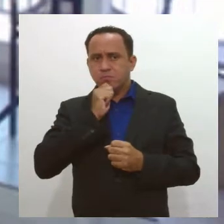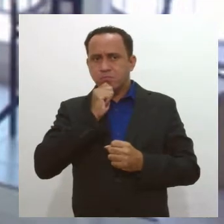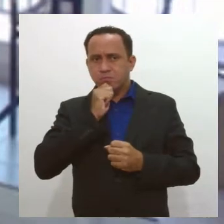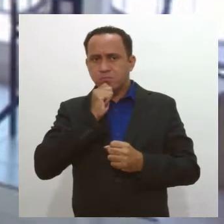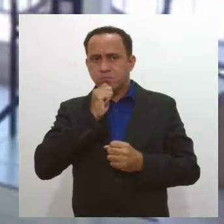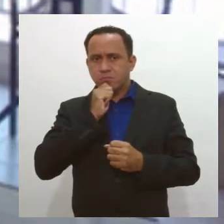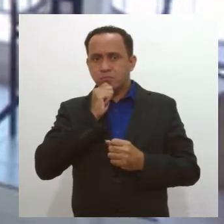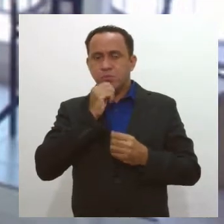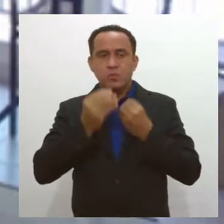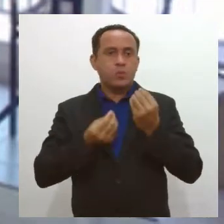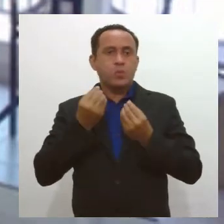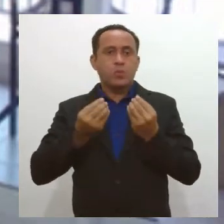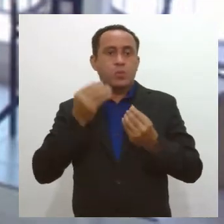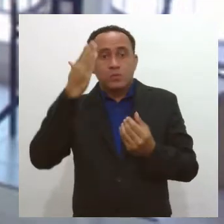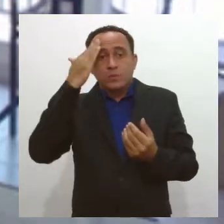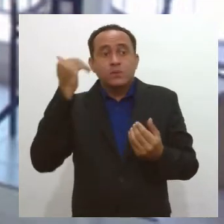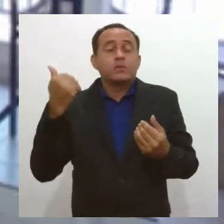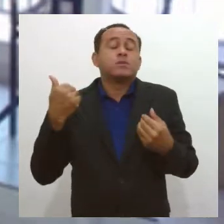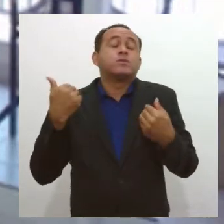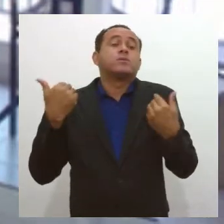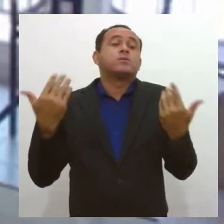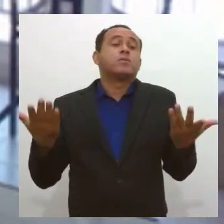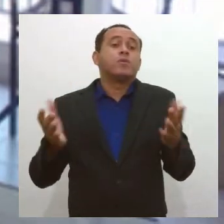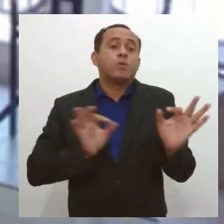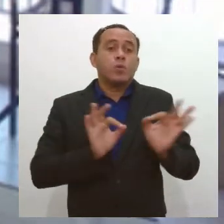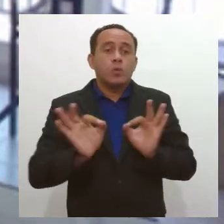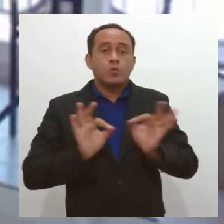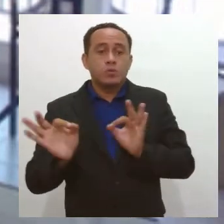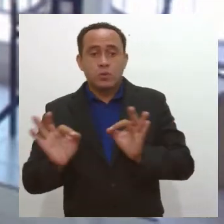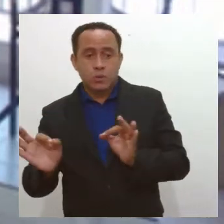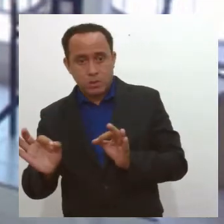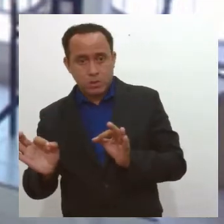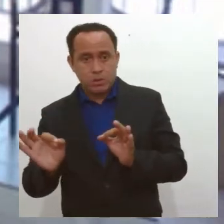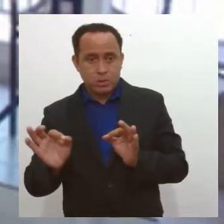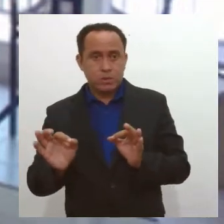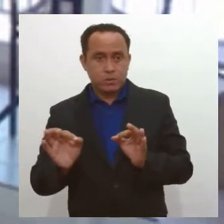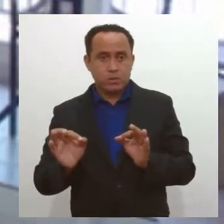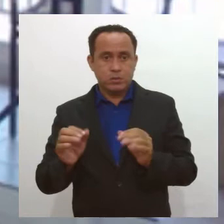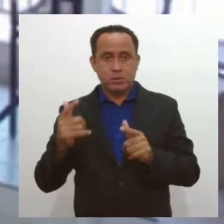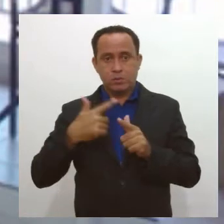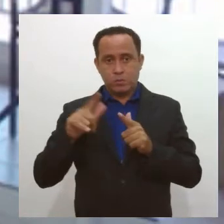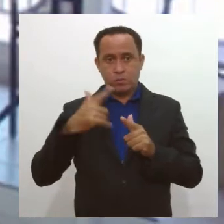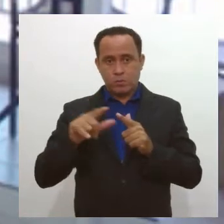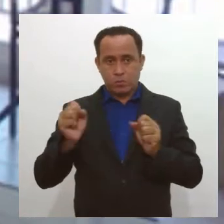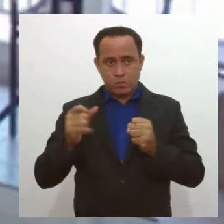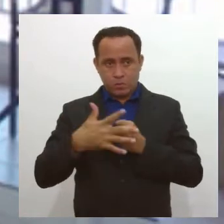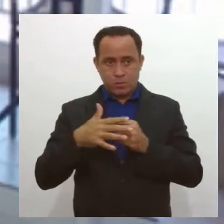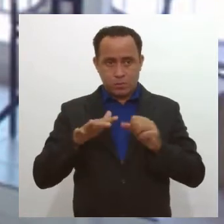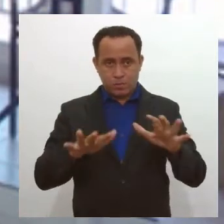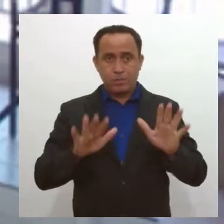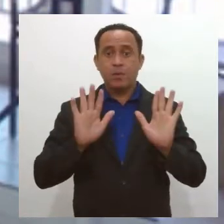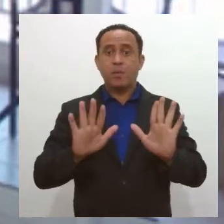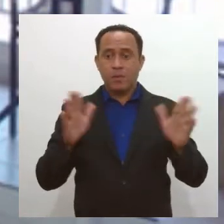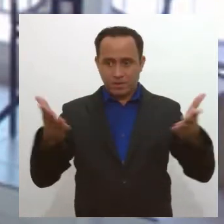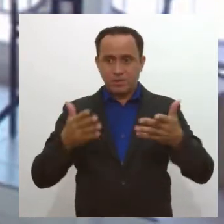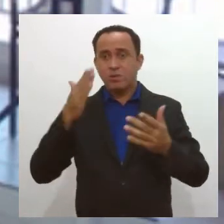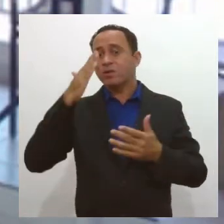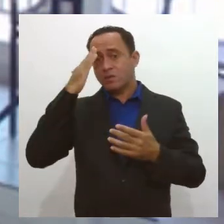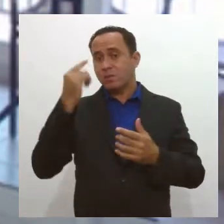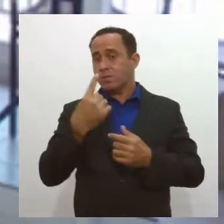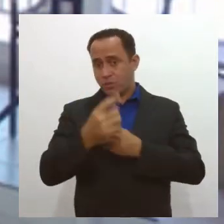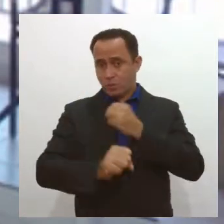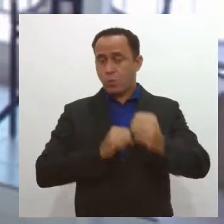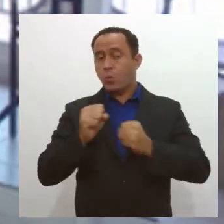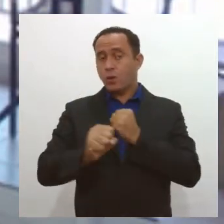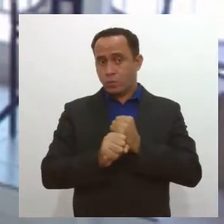tínhamos como prever ou nos planejar exatamente para uma situação caótica como foi a pandemia. Mas agora já tem um ano. E eu